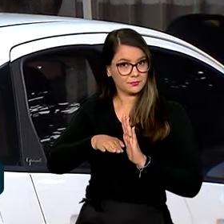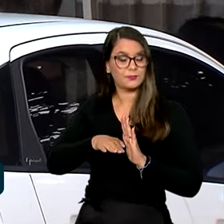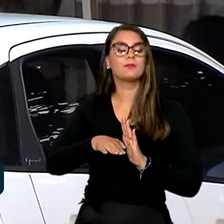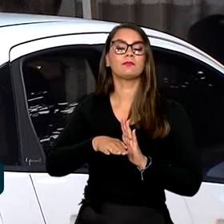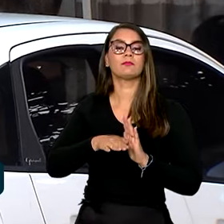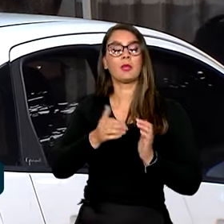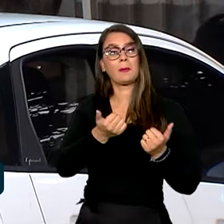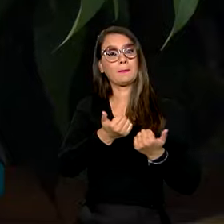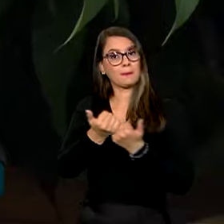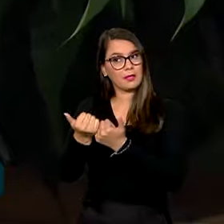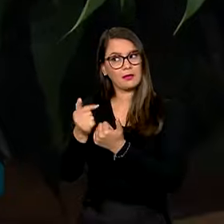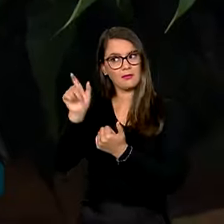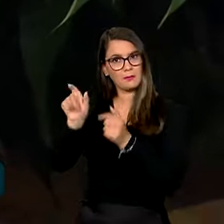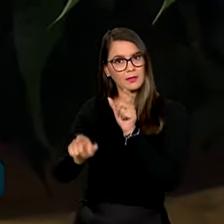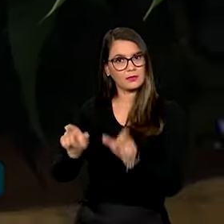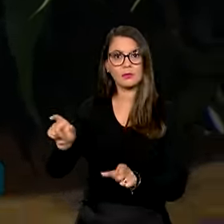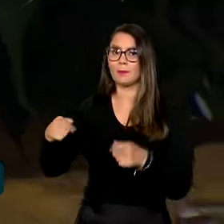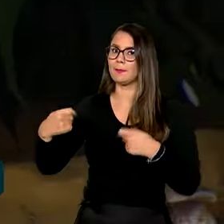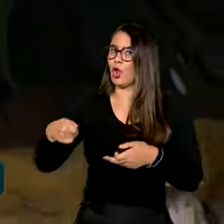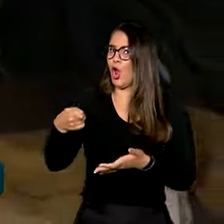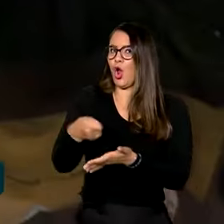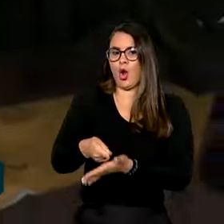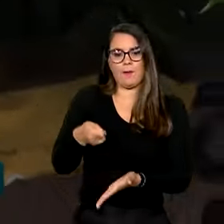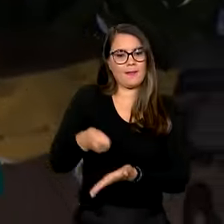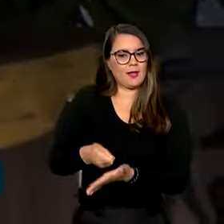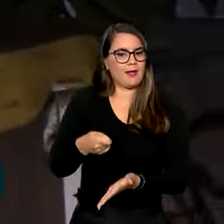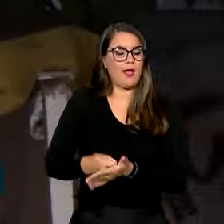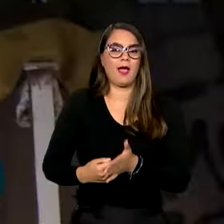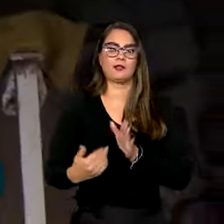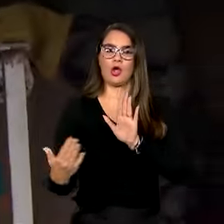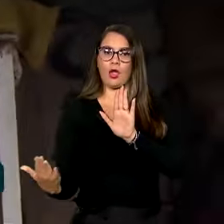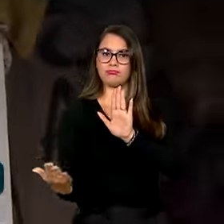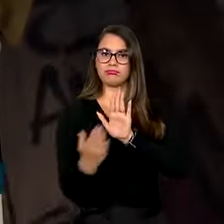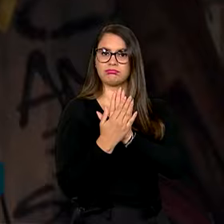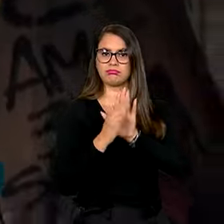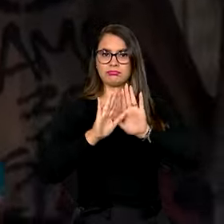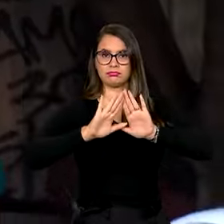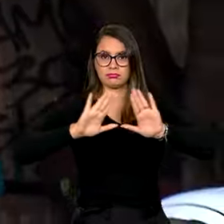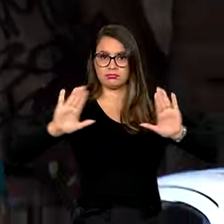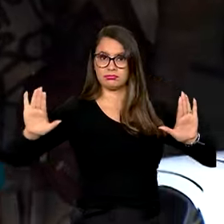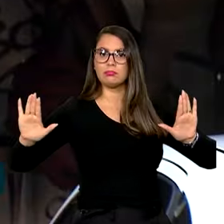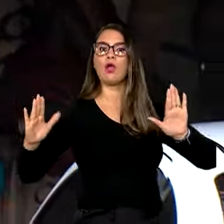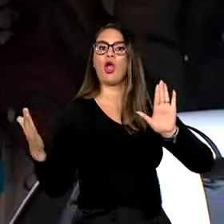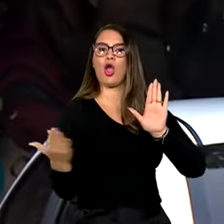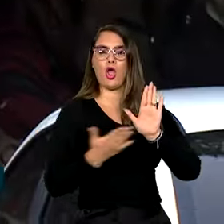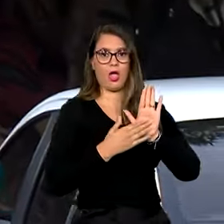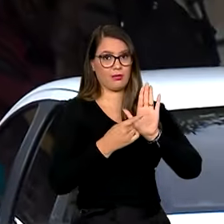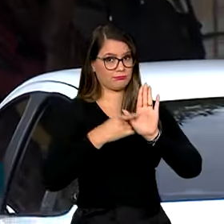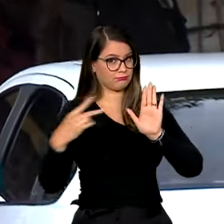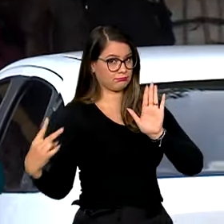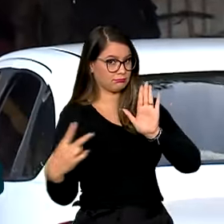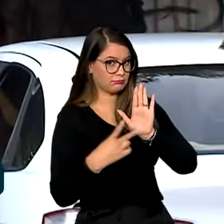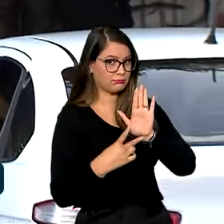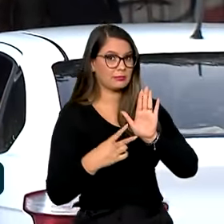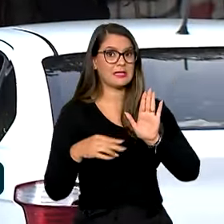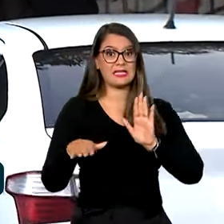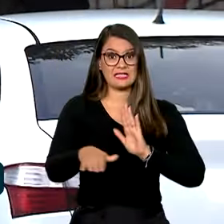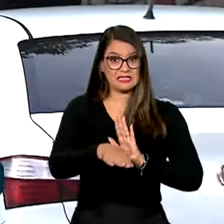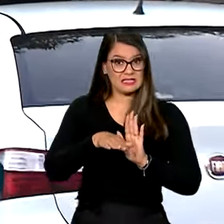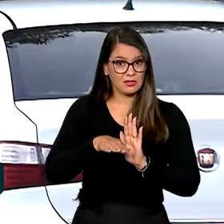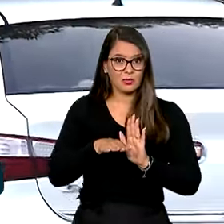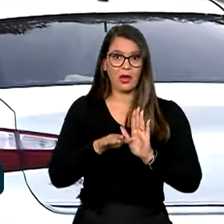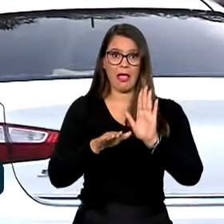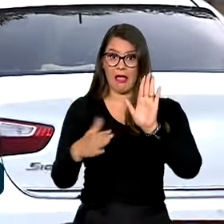os beneficiários devem obrigatoriamente colocar a credencial no painel do veículo. Estacionar sem